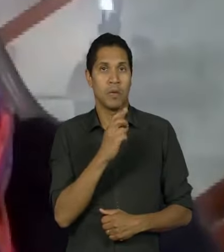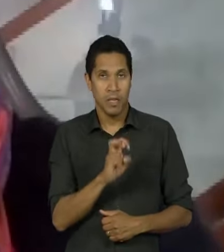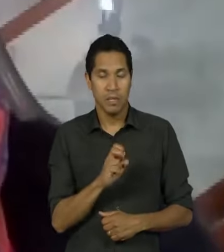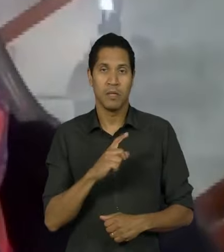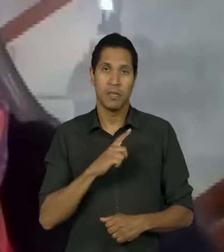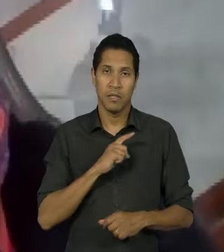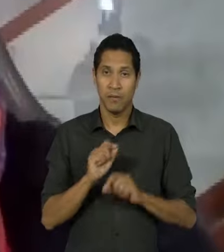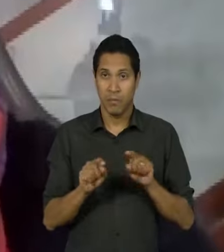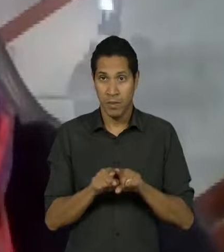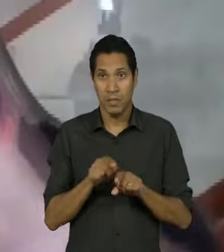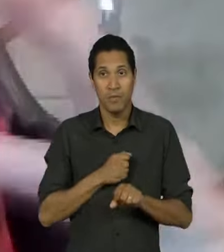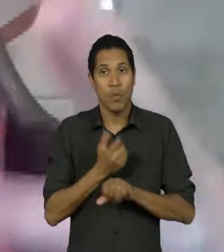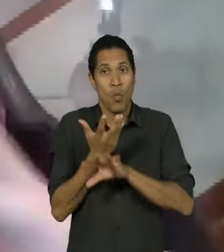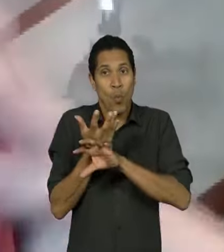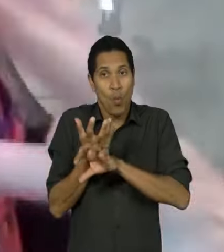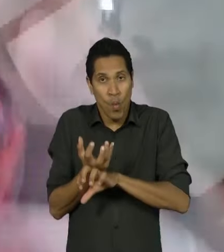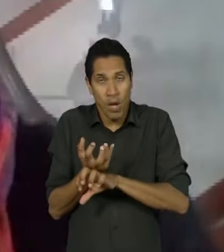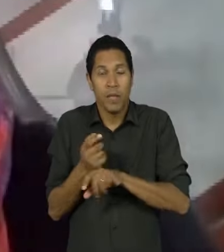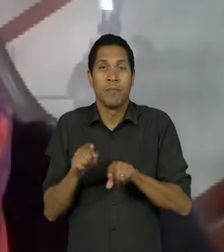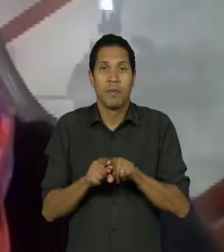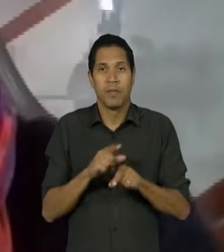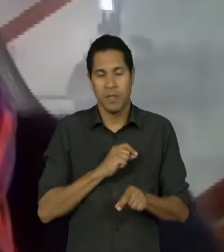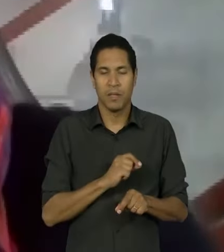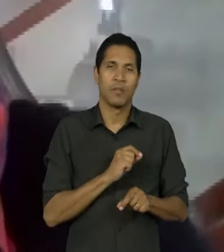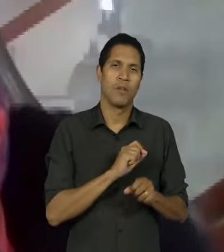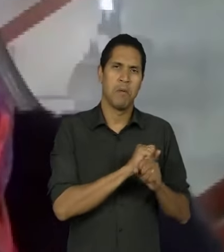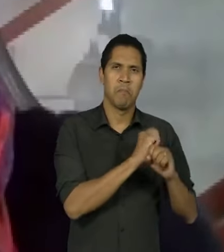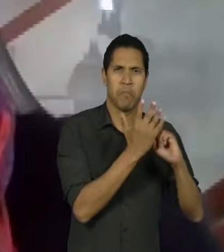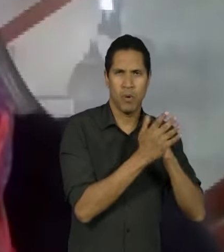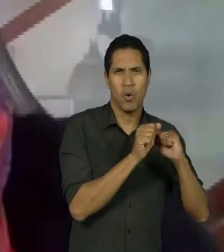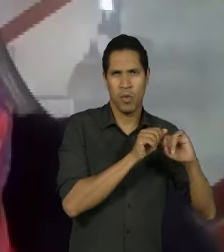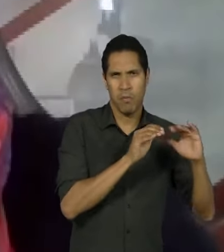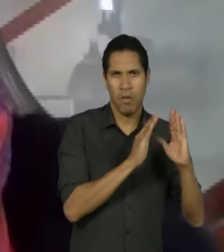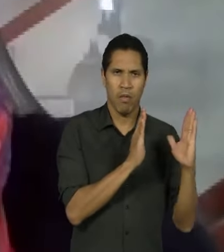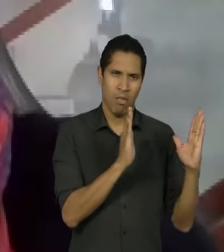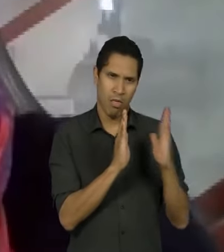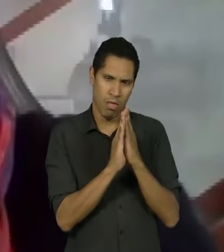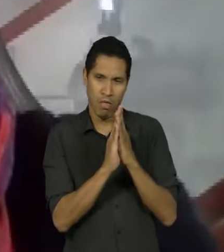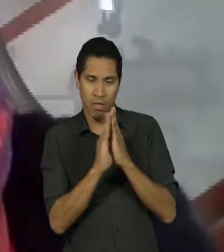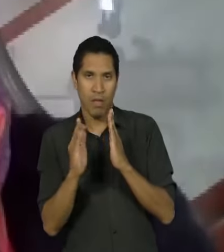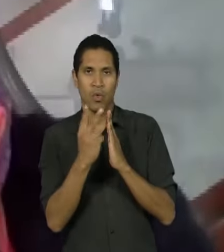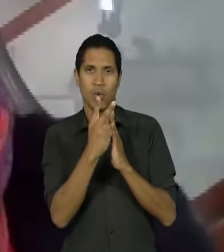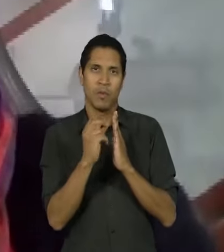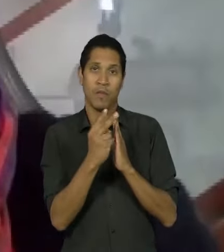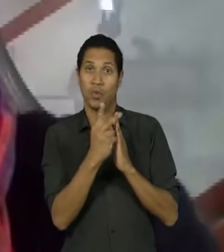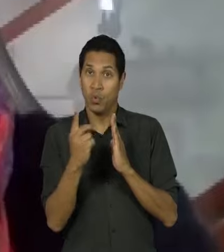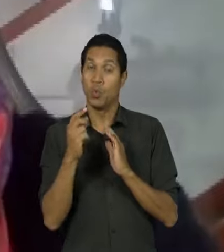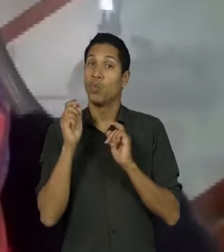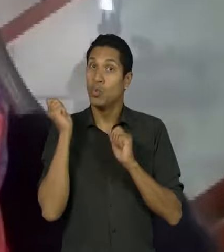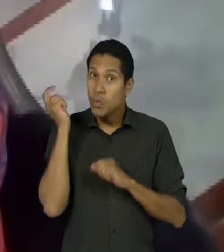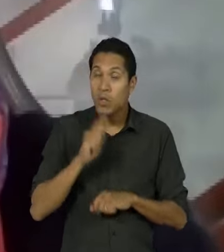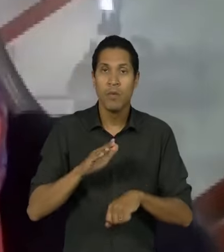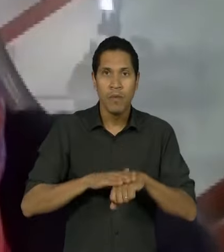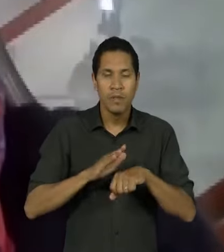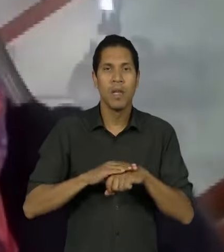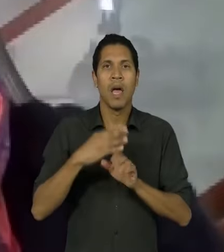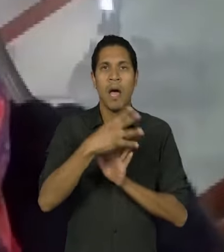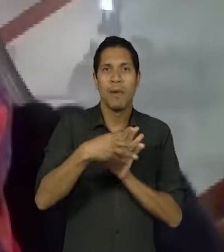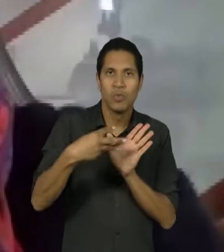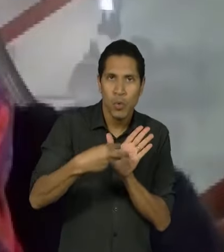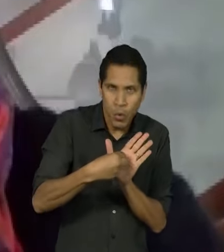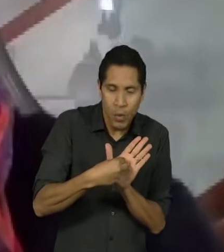2021 pós-pandemia ali aquela coisa meio atribulada mas a gente conseguiu iniciar a Amazônia